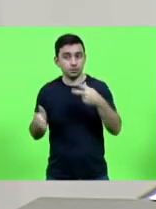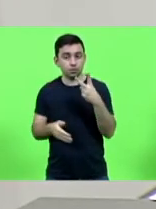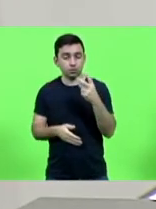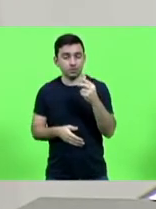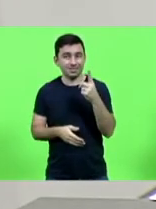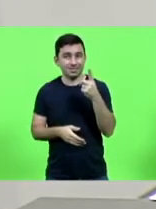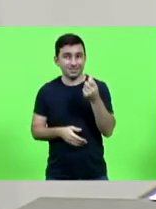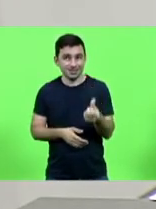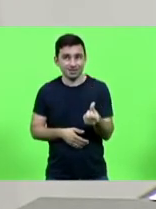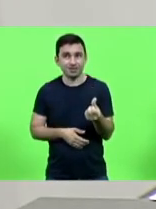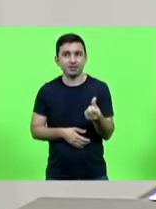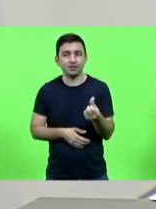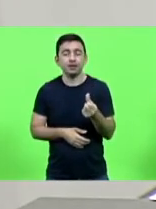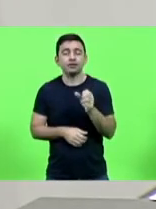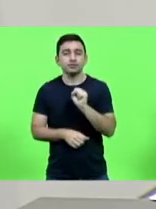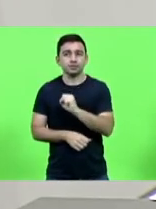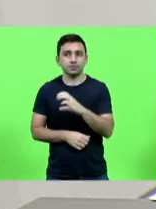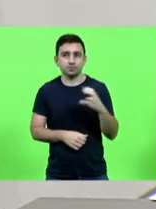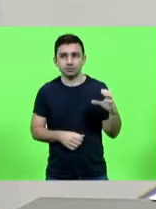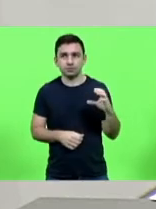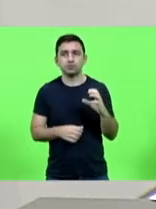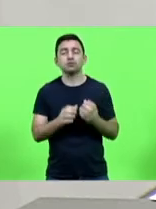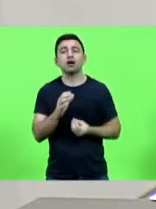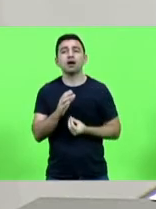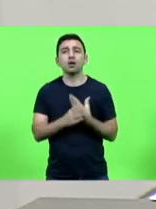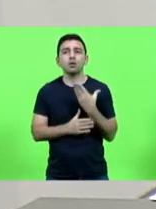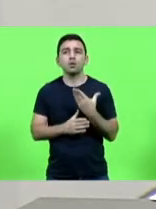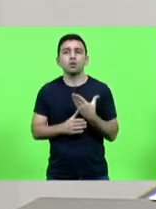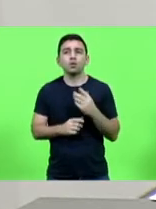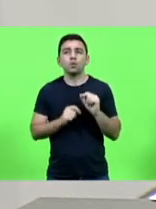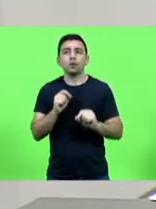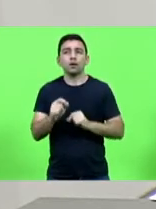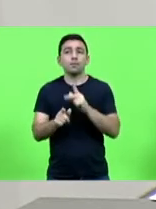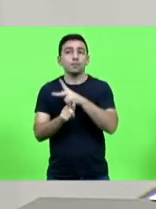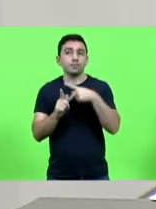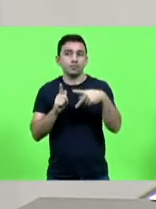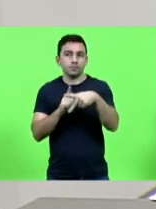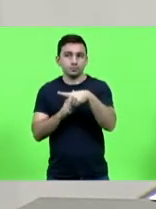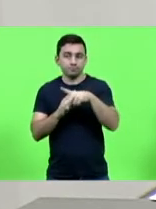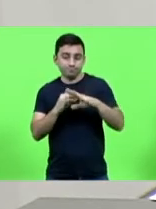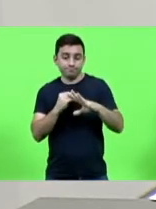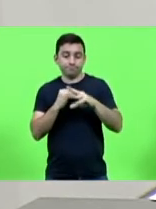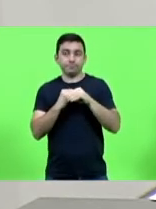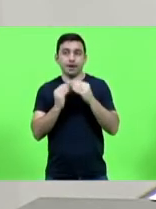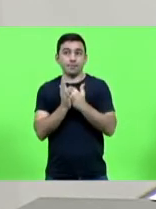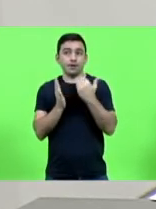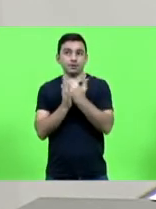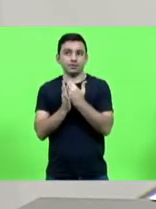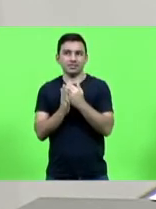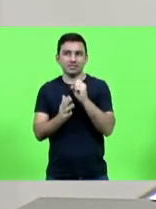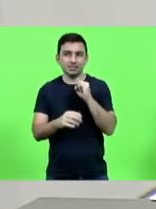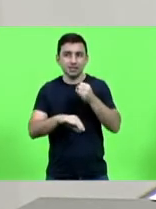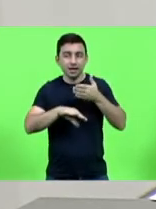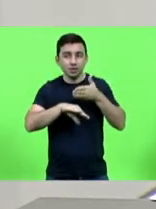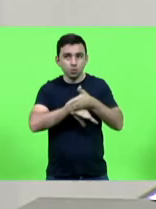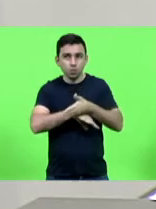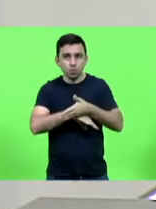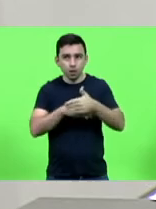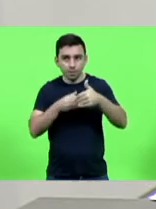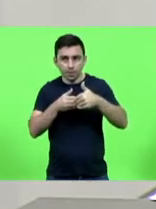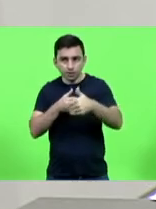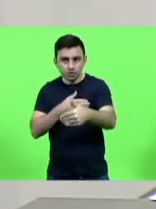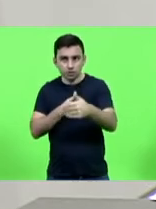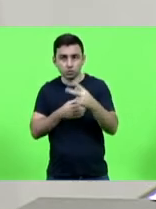em Santa Catarina foi criada a previdência complementar quem entrou a partir de